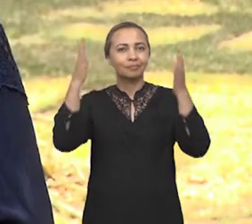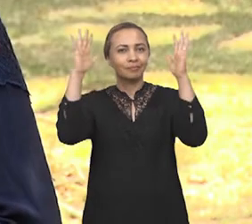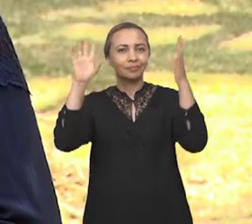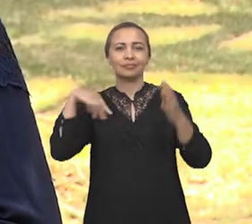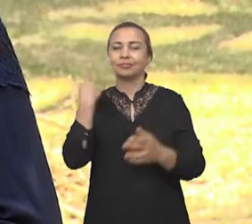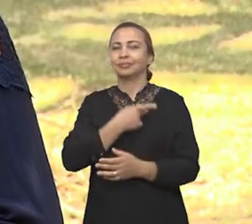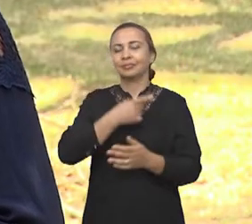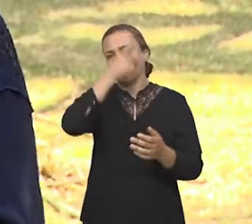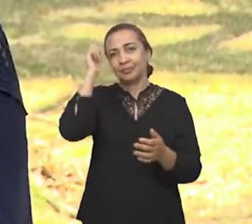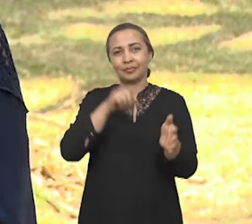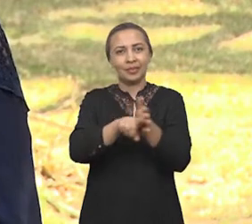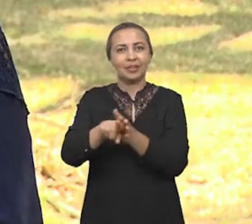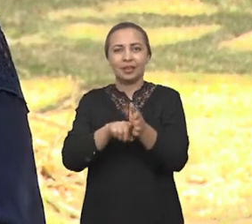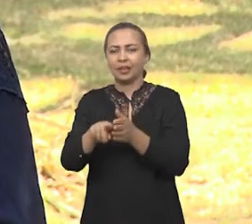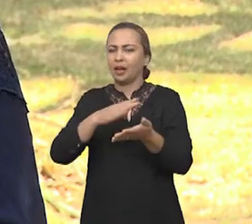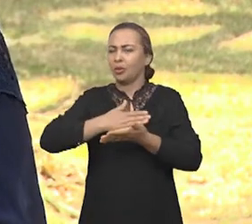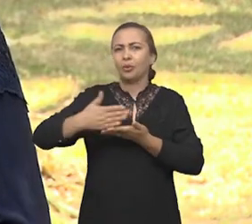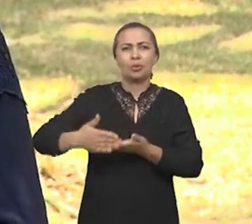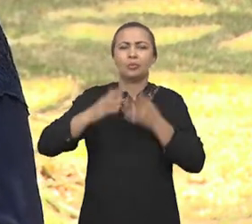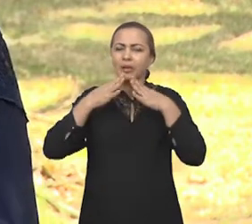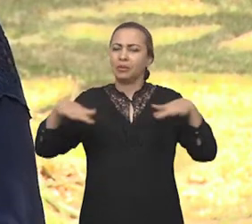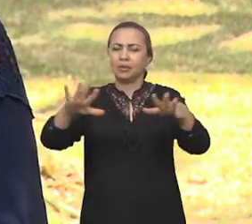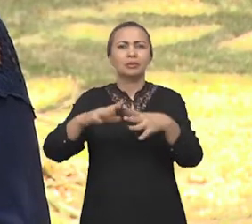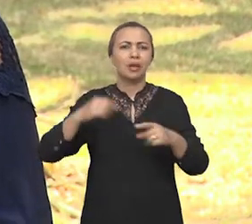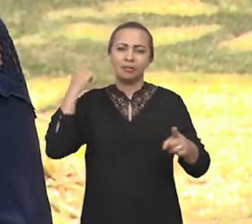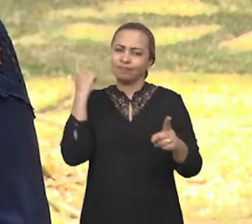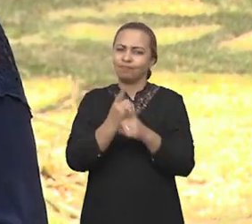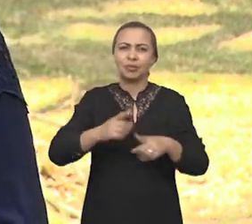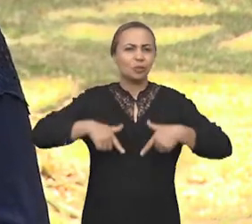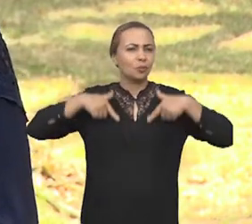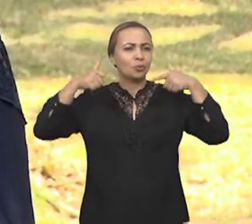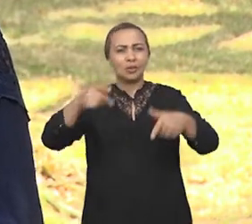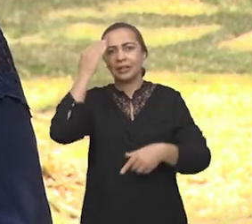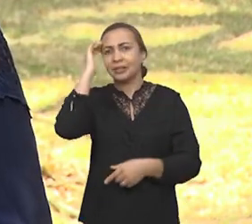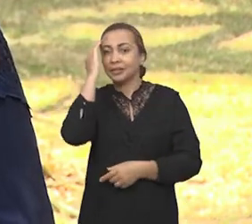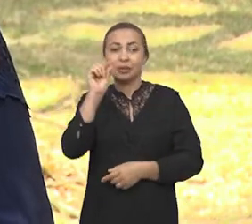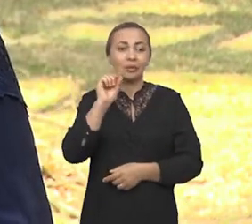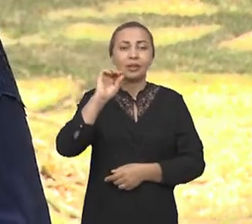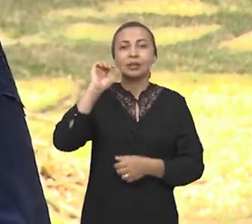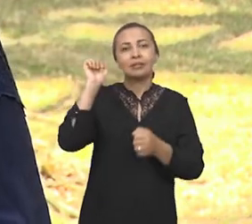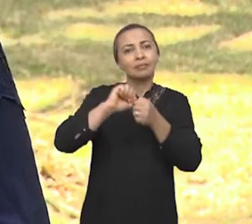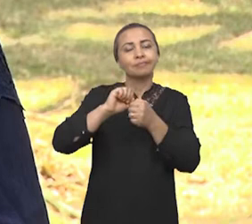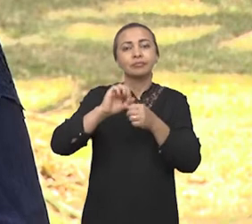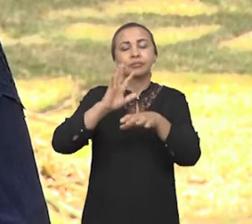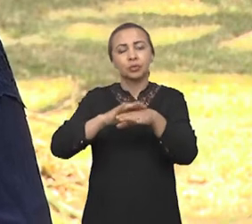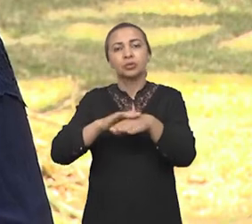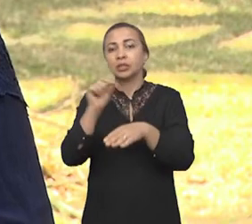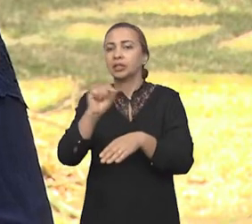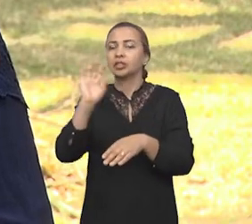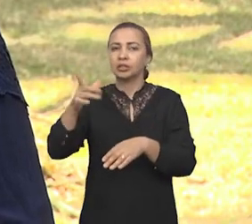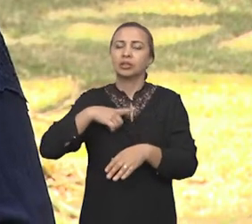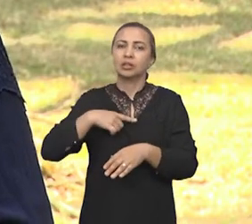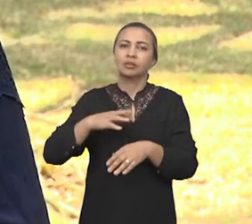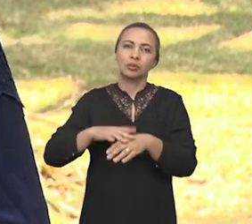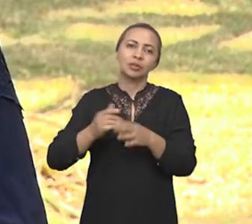Parabéns aos nossos pesquisadores, desde o início da pandemia, empenhados em encontrar soluções, ou até mesmo entender os efeitos da doença em quem já contraiu o